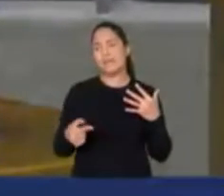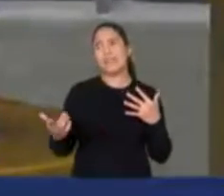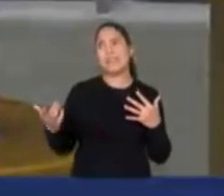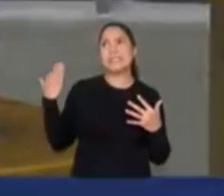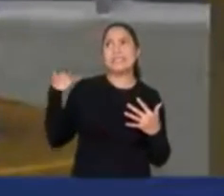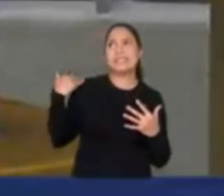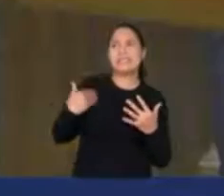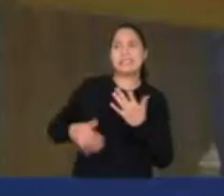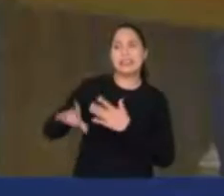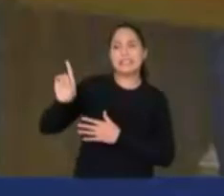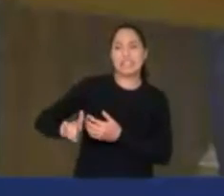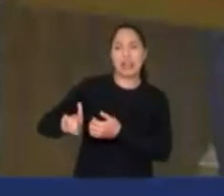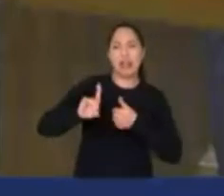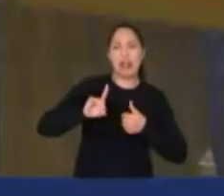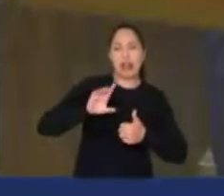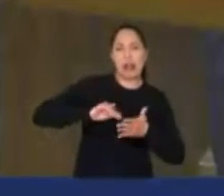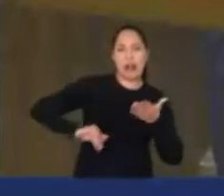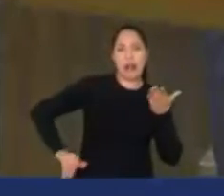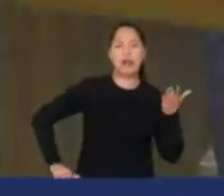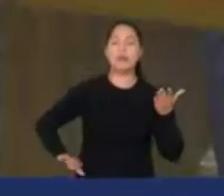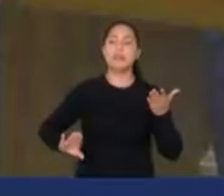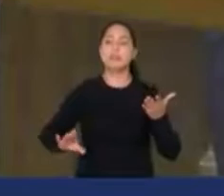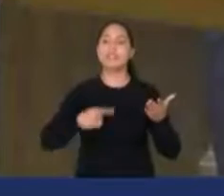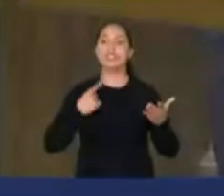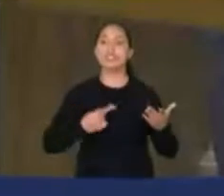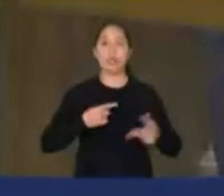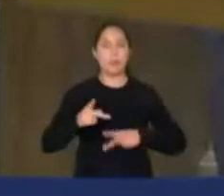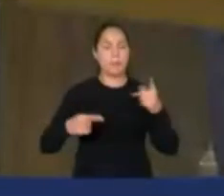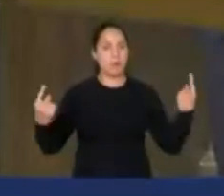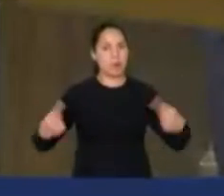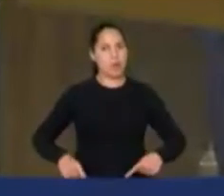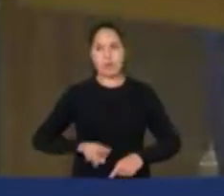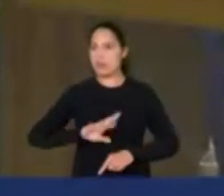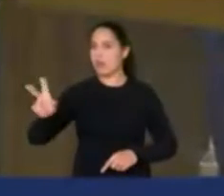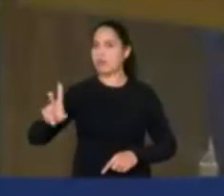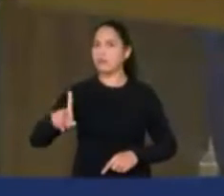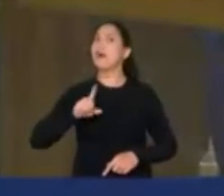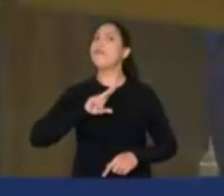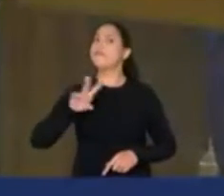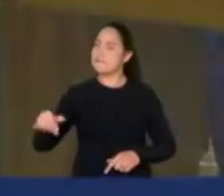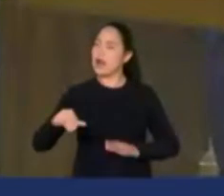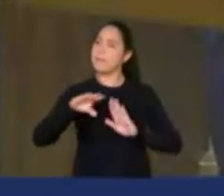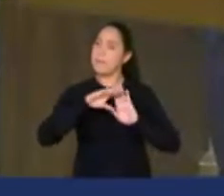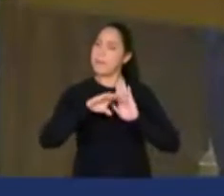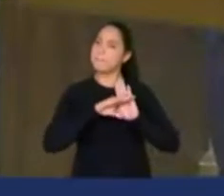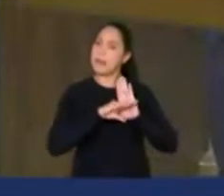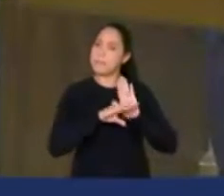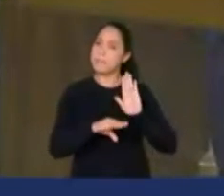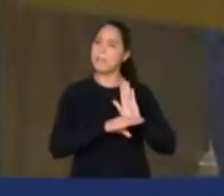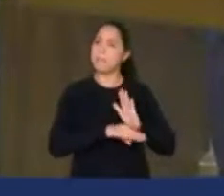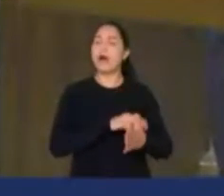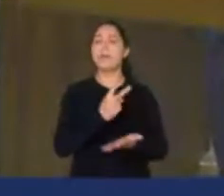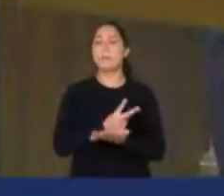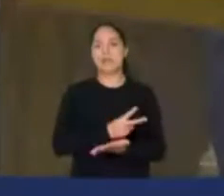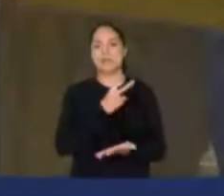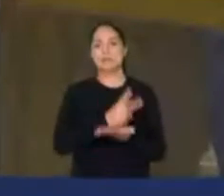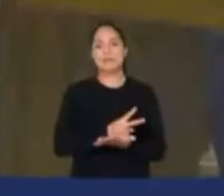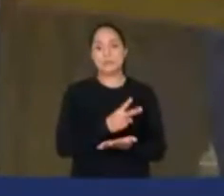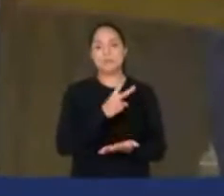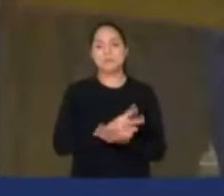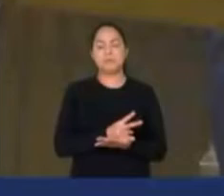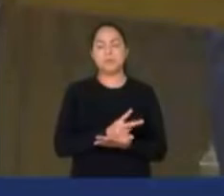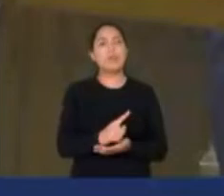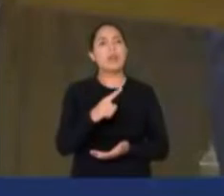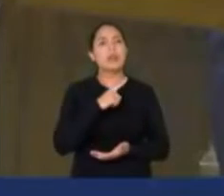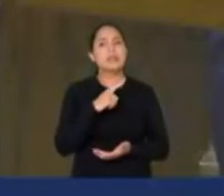essência de uma agenda econômica antipovo segue no orçamento e ao mesmo tempo a possibilidade de utilização